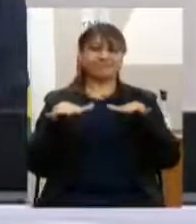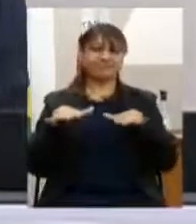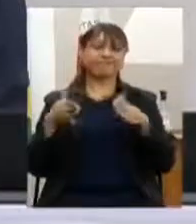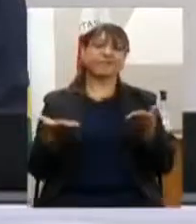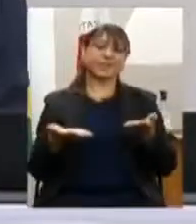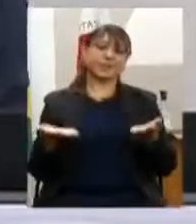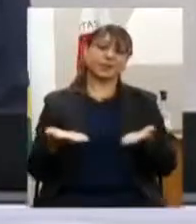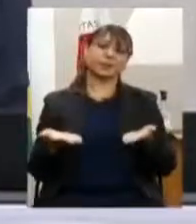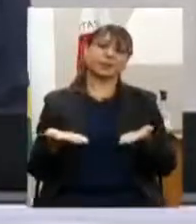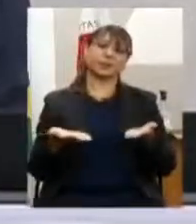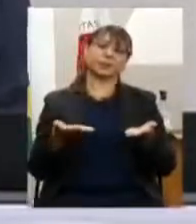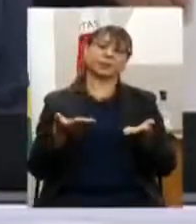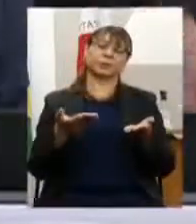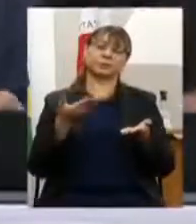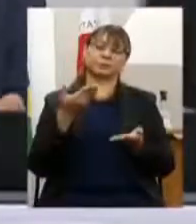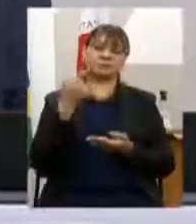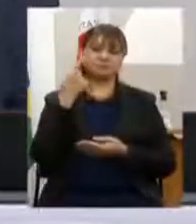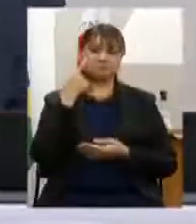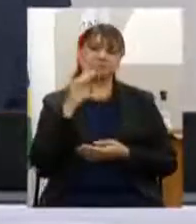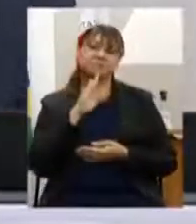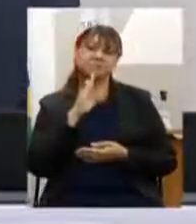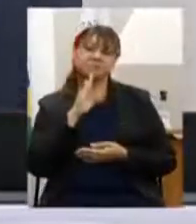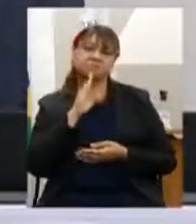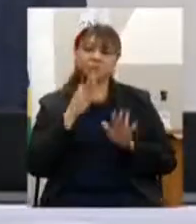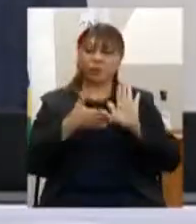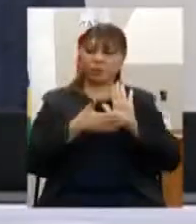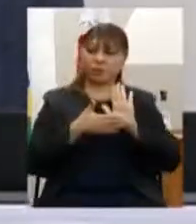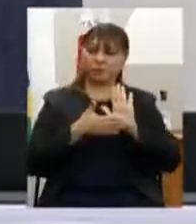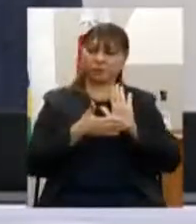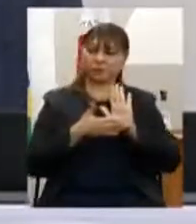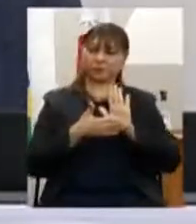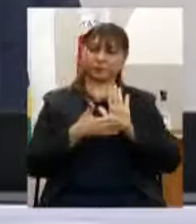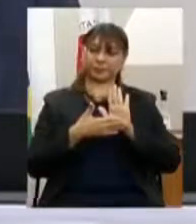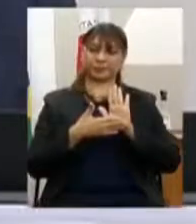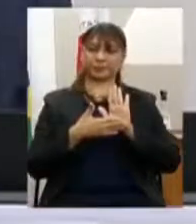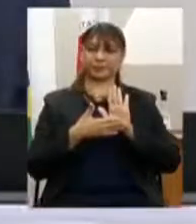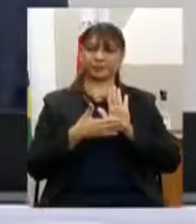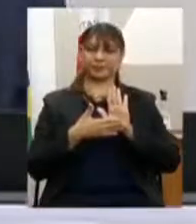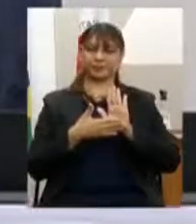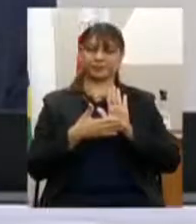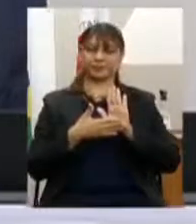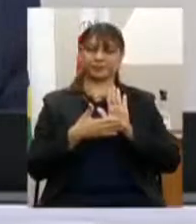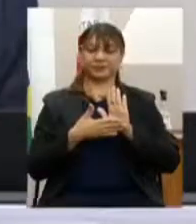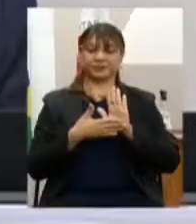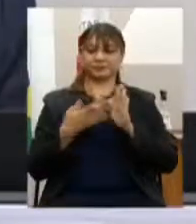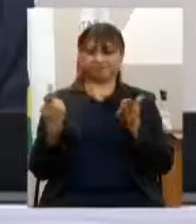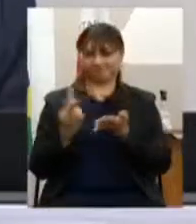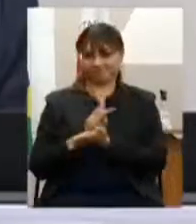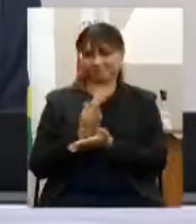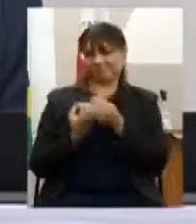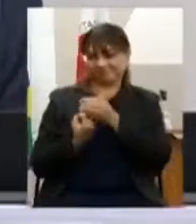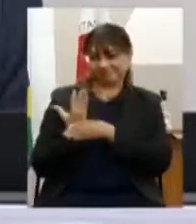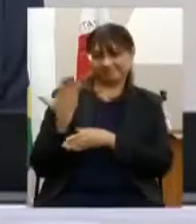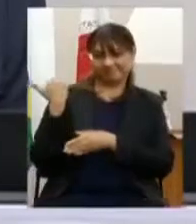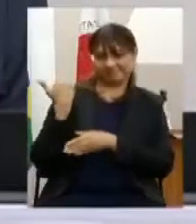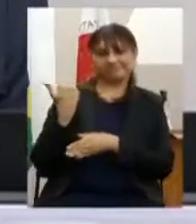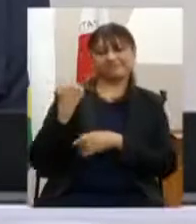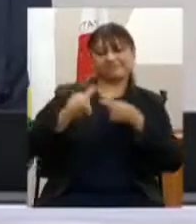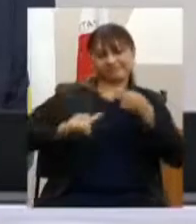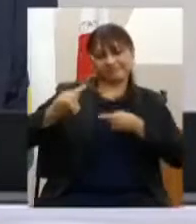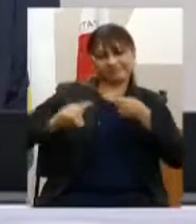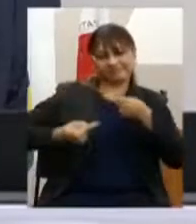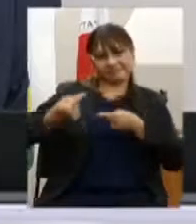receber as propostas advindas das discussões temáticas do